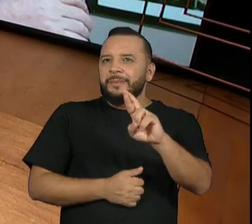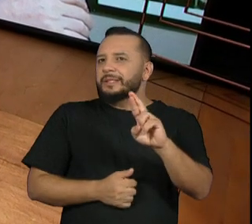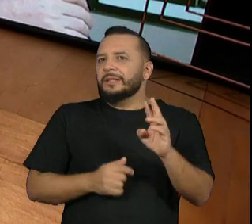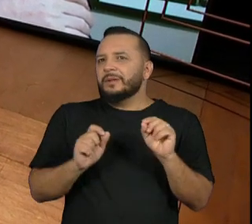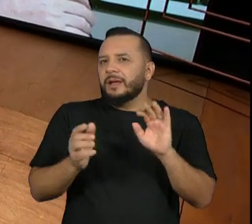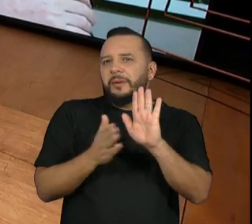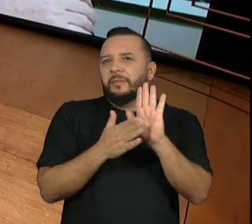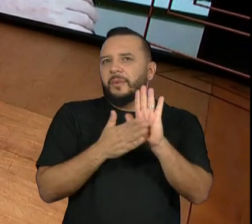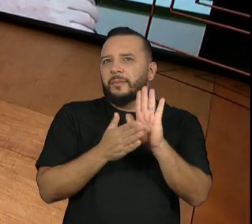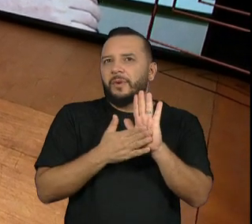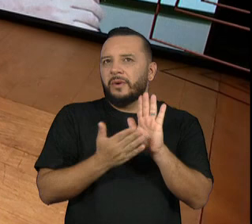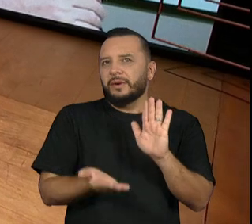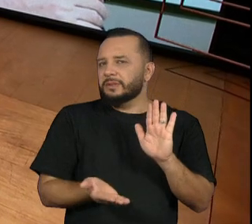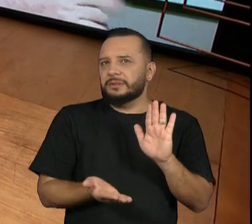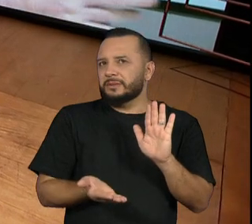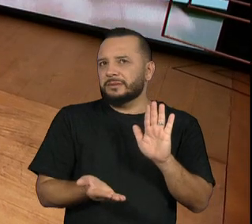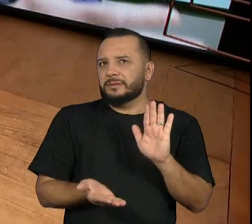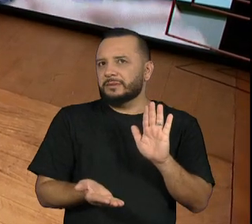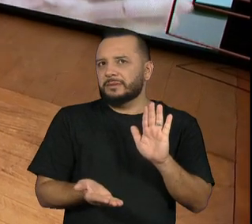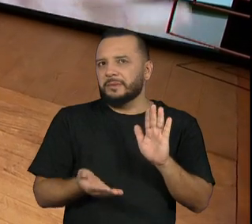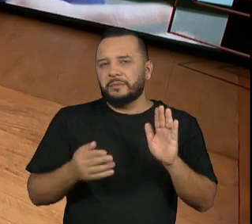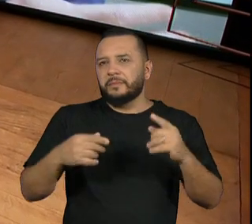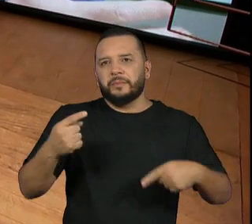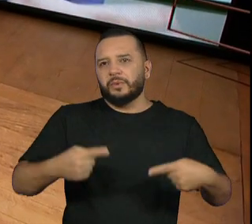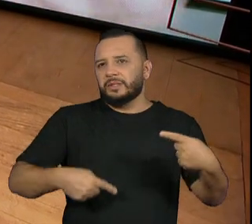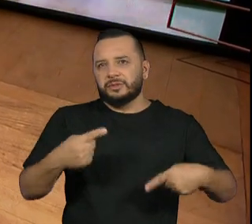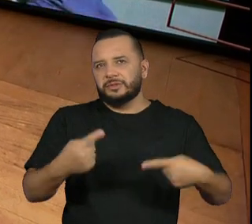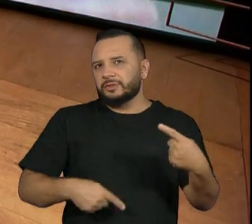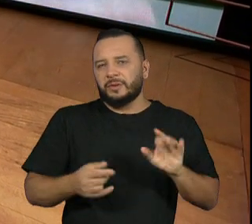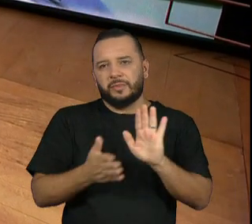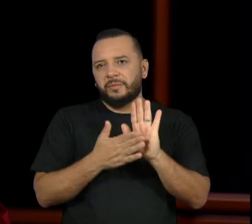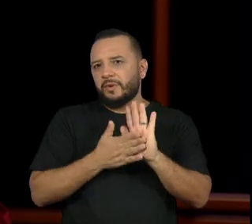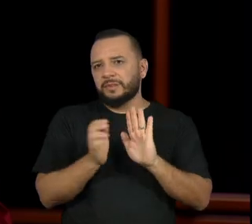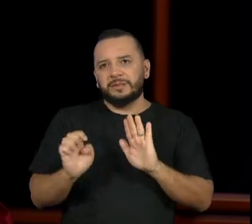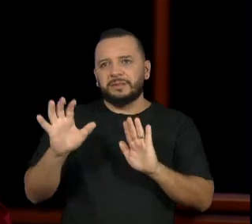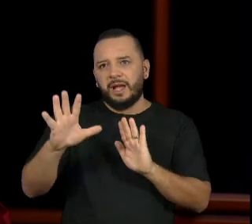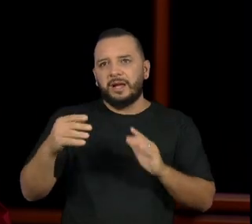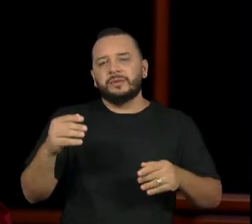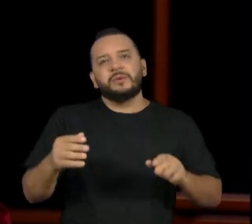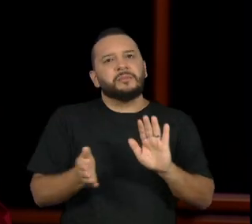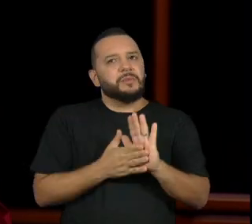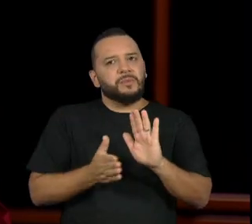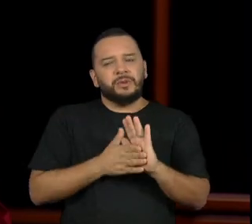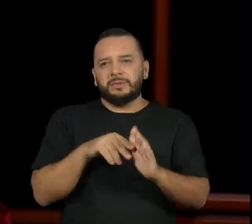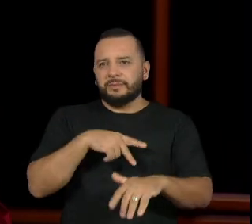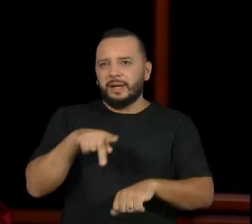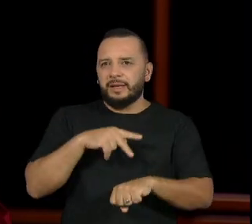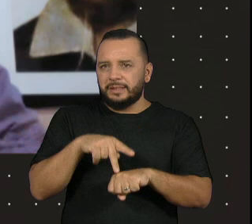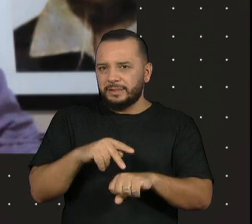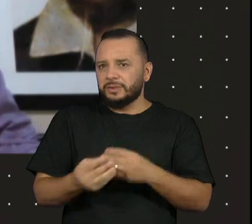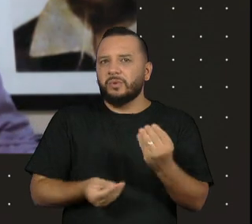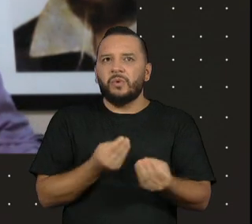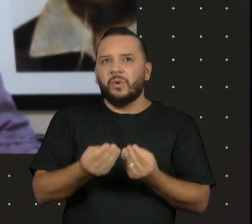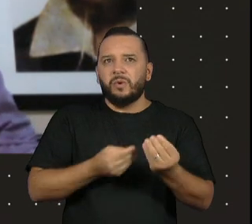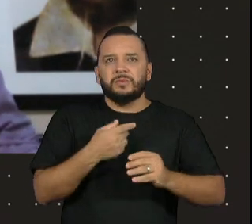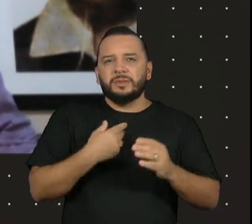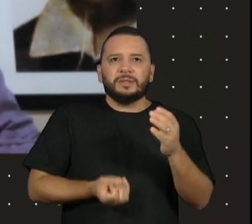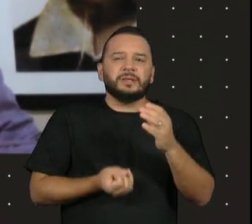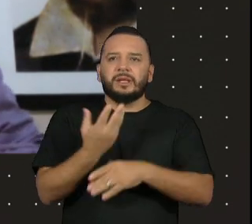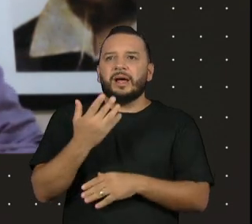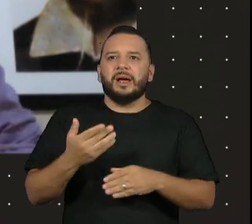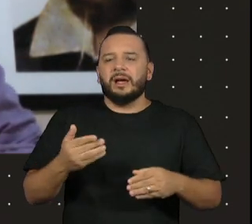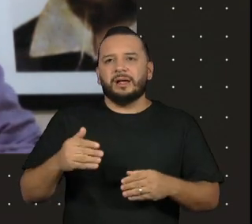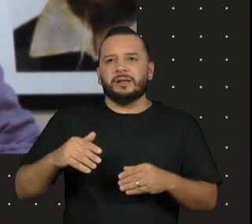proposta de... uma proposta política, proposta de Estado, uma proposta de país, uma proposta de como você construir a sua cidade.